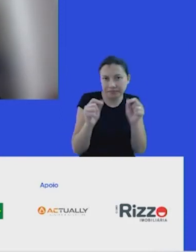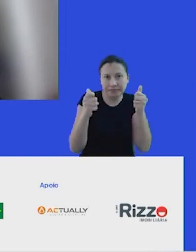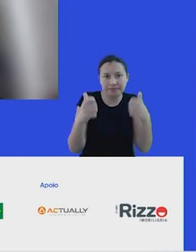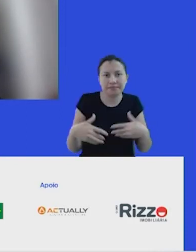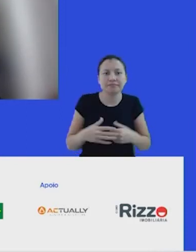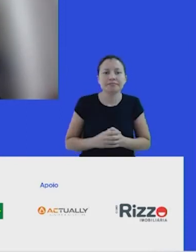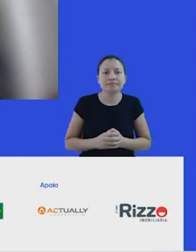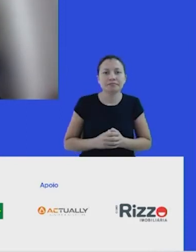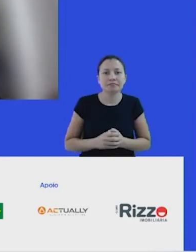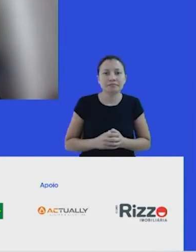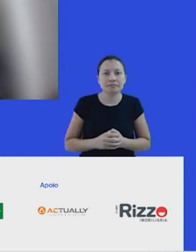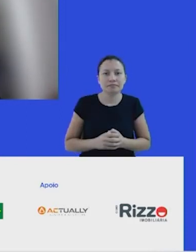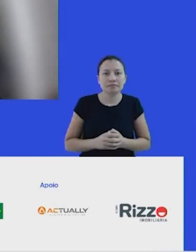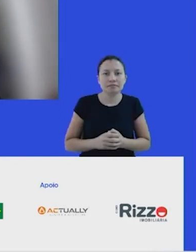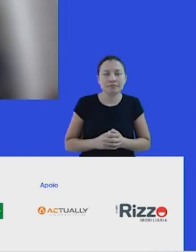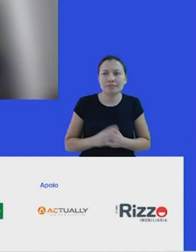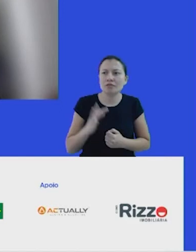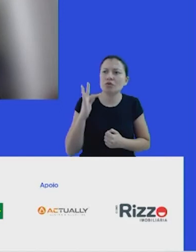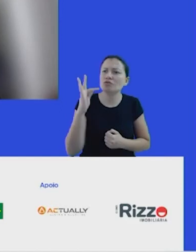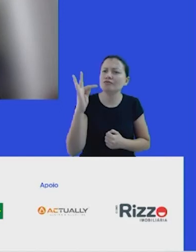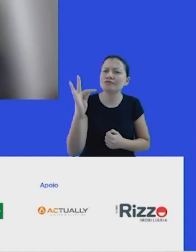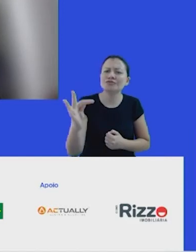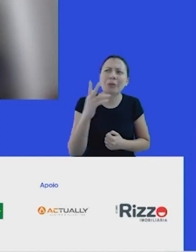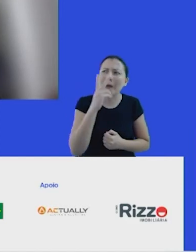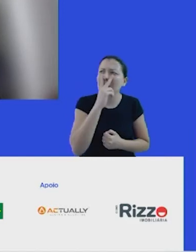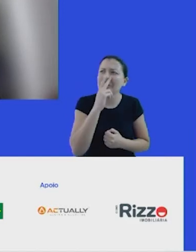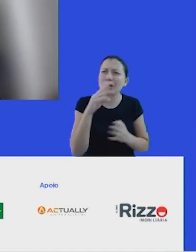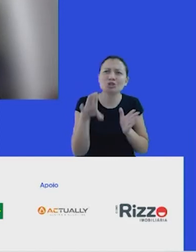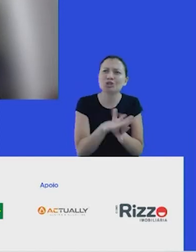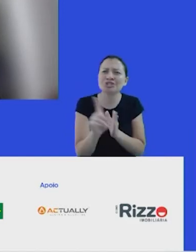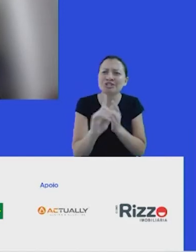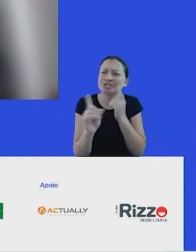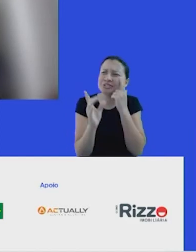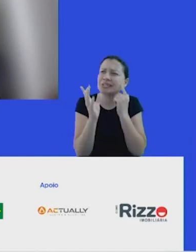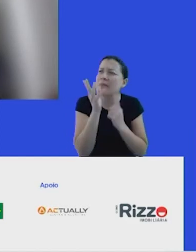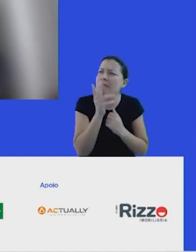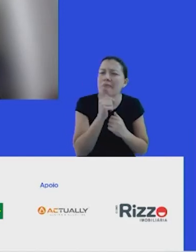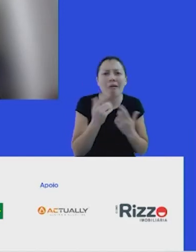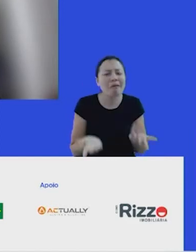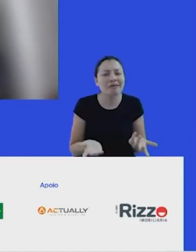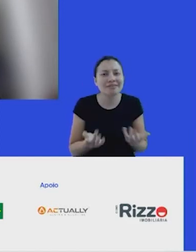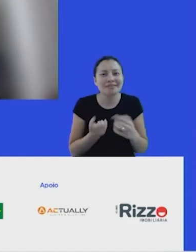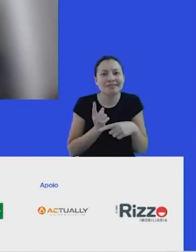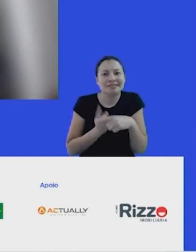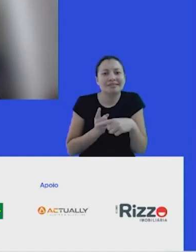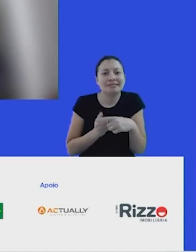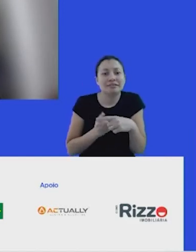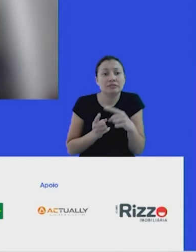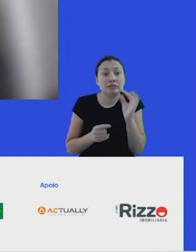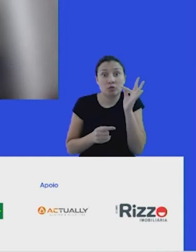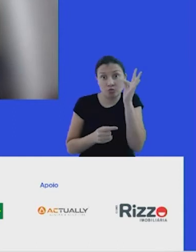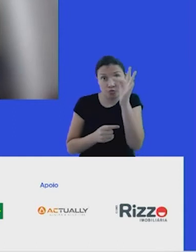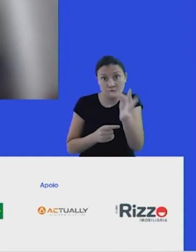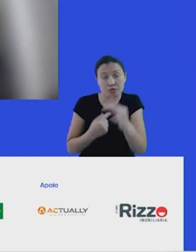É se o futuro não chega. É muito interessante, né, Isabel? Porque o futuro, na minha